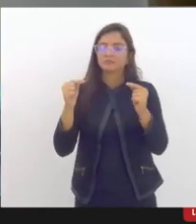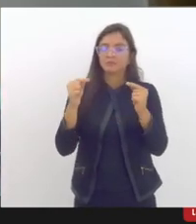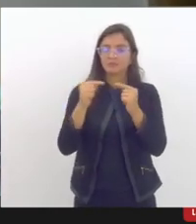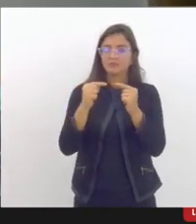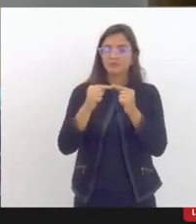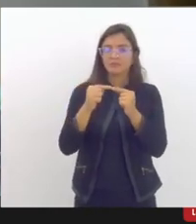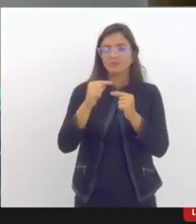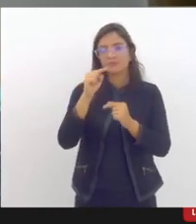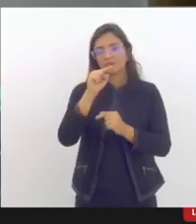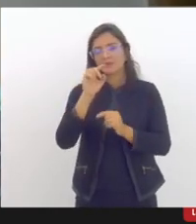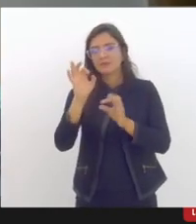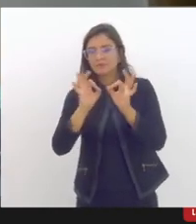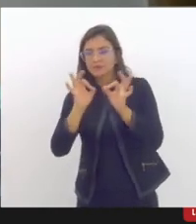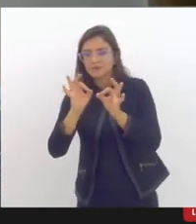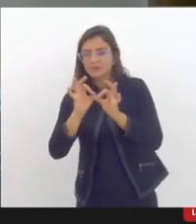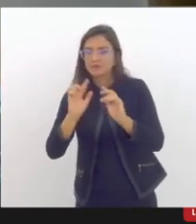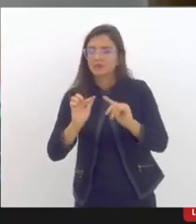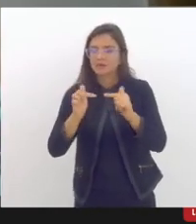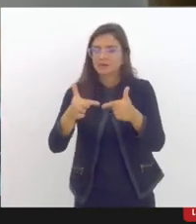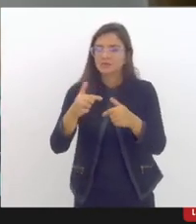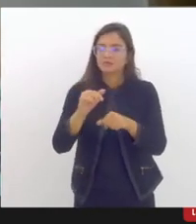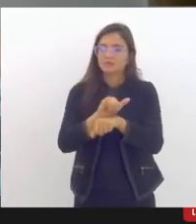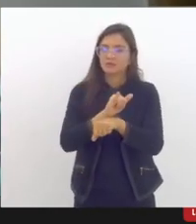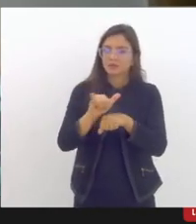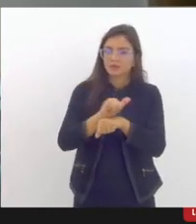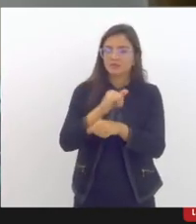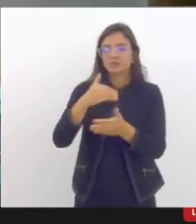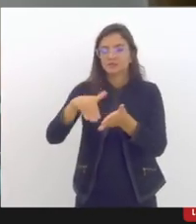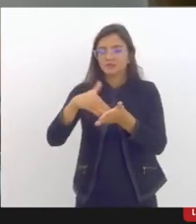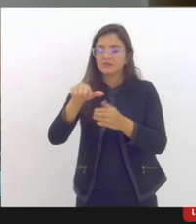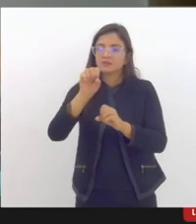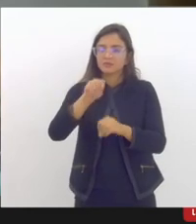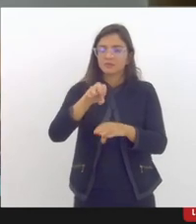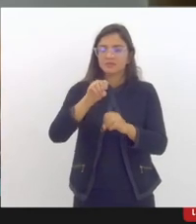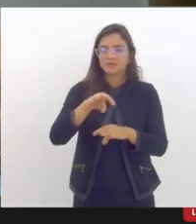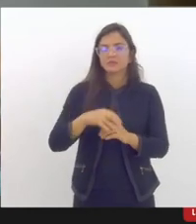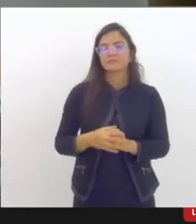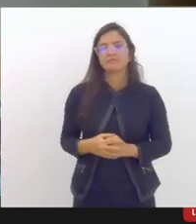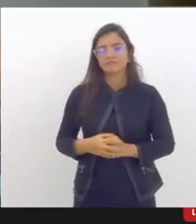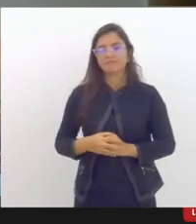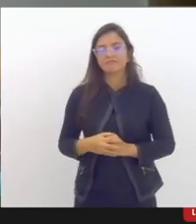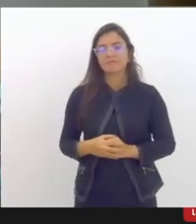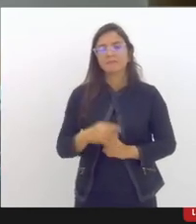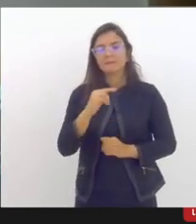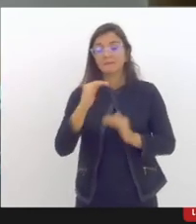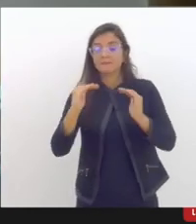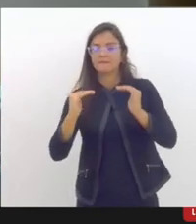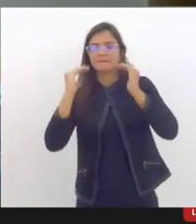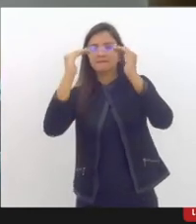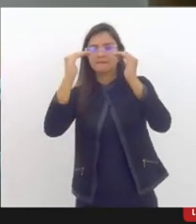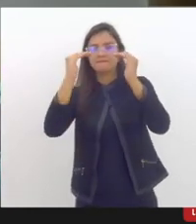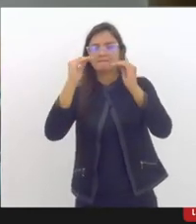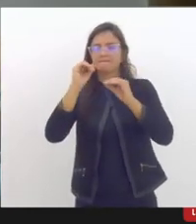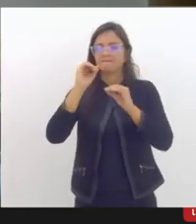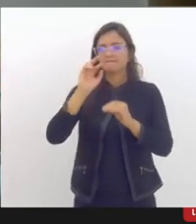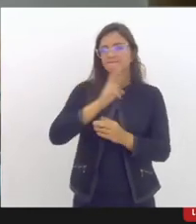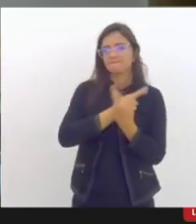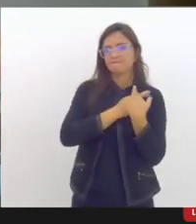Ações Estratégicas da Secretaria de Educação. Essa Superintendência, além dos projetos